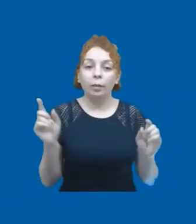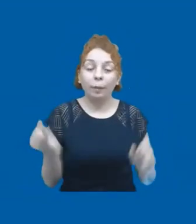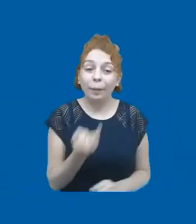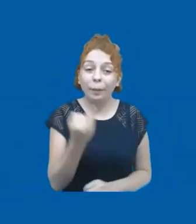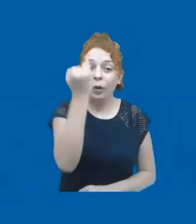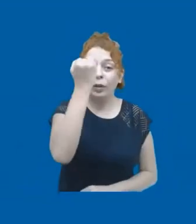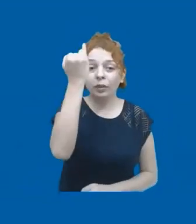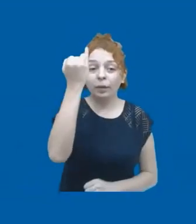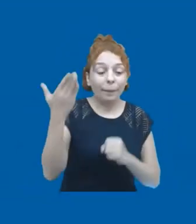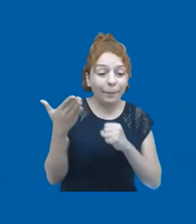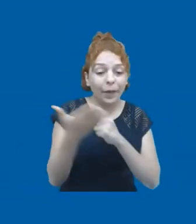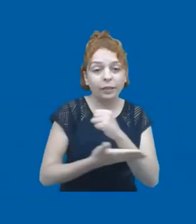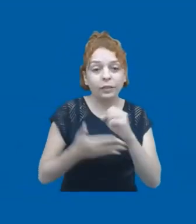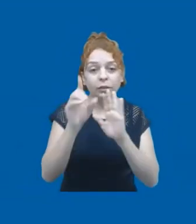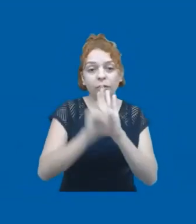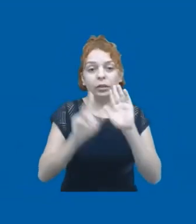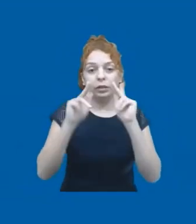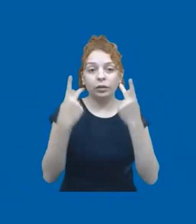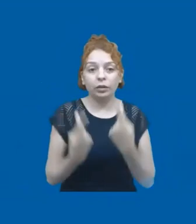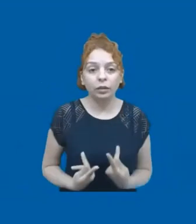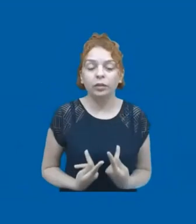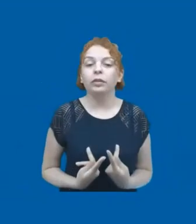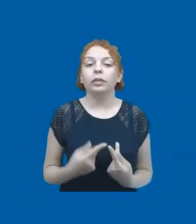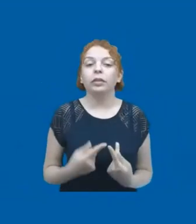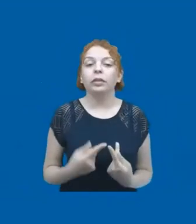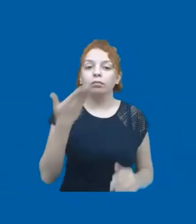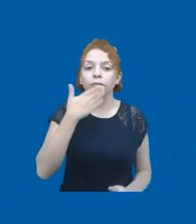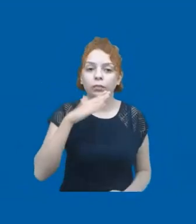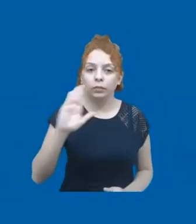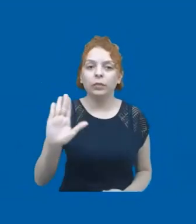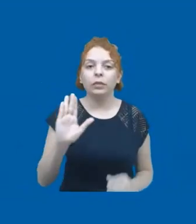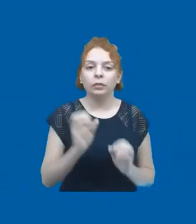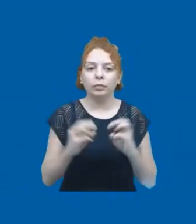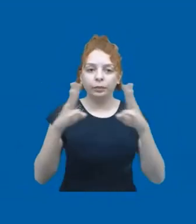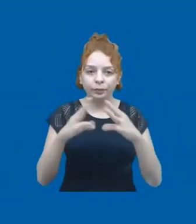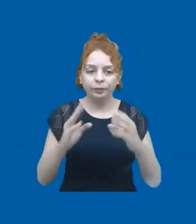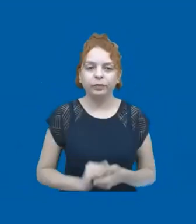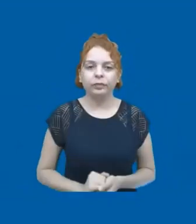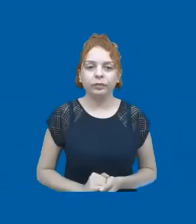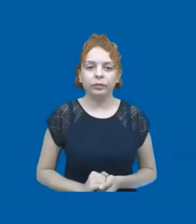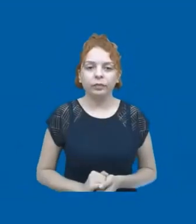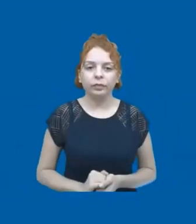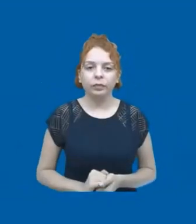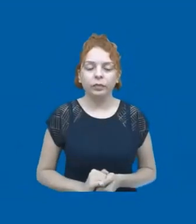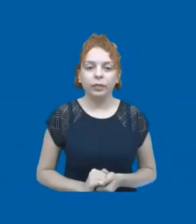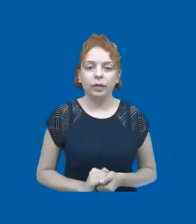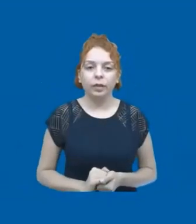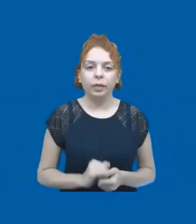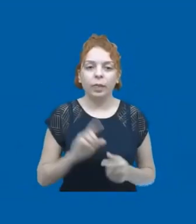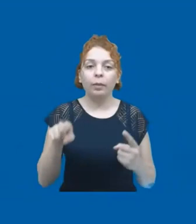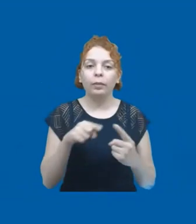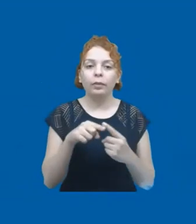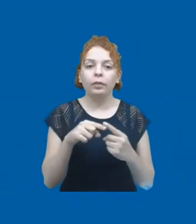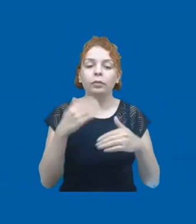humanos e no centro de todos os compromissos das Nações Unidas. Os objetivos do